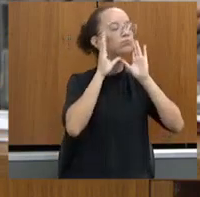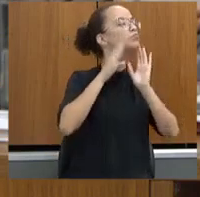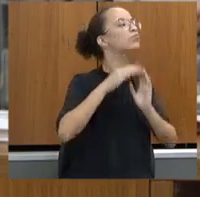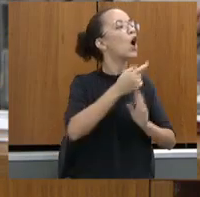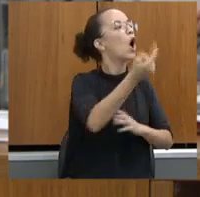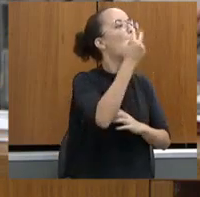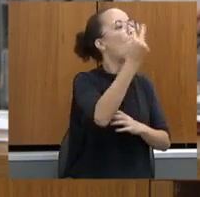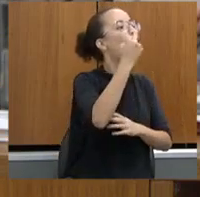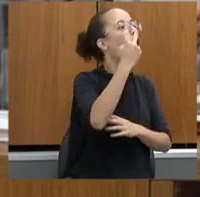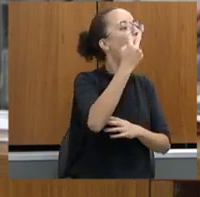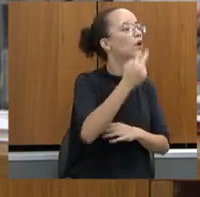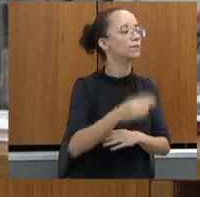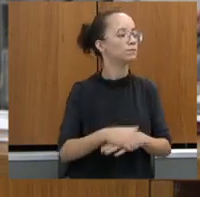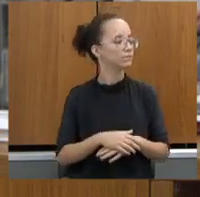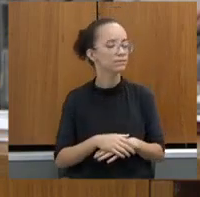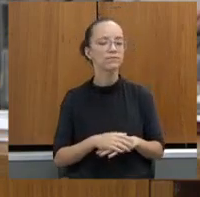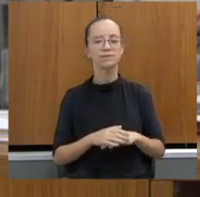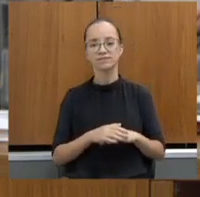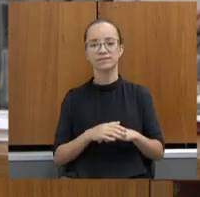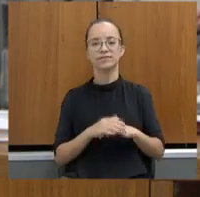Nós chegamos um tempo, e aí,